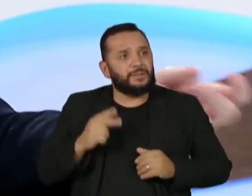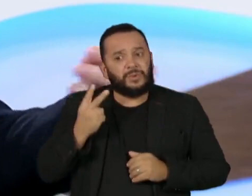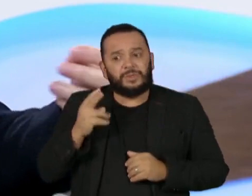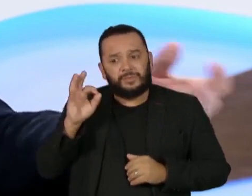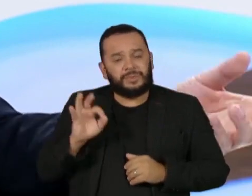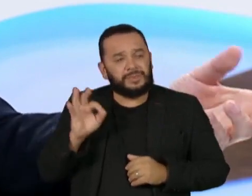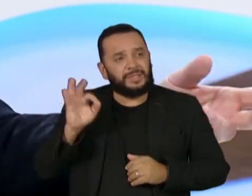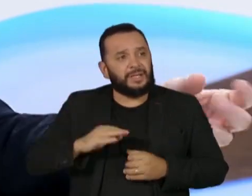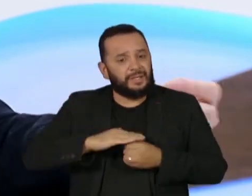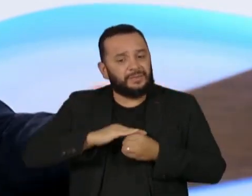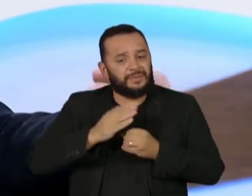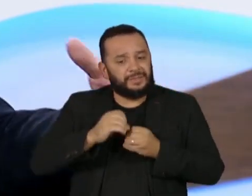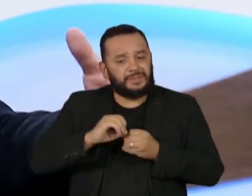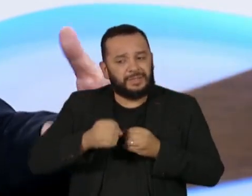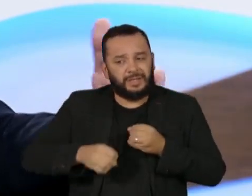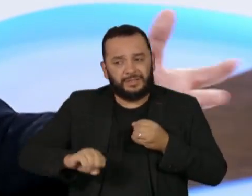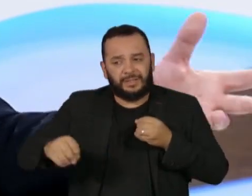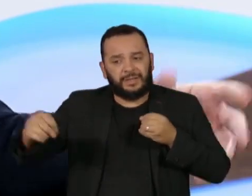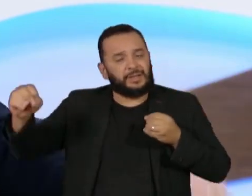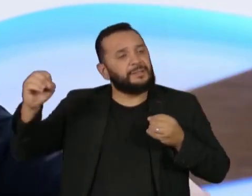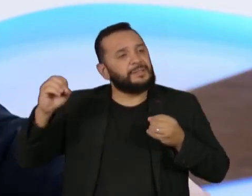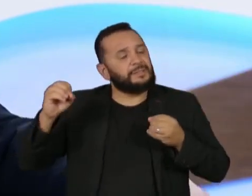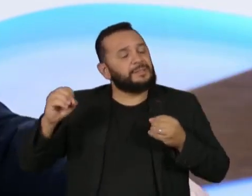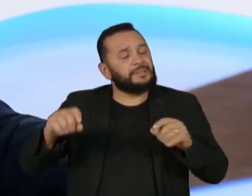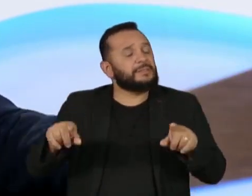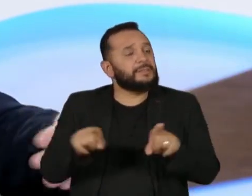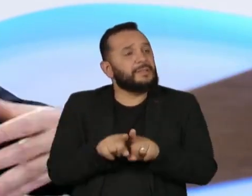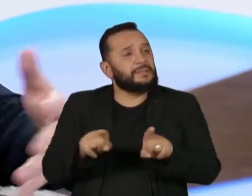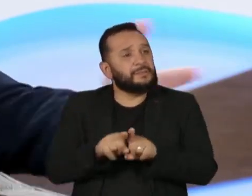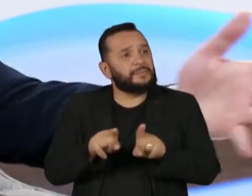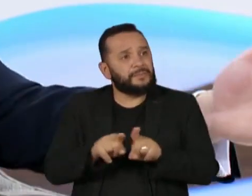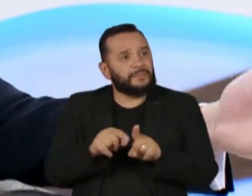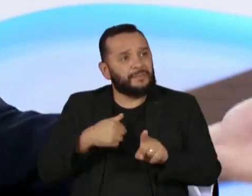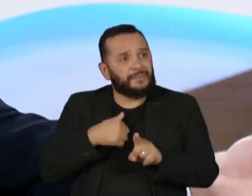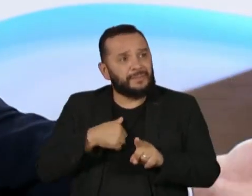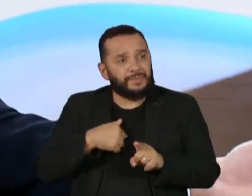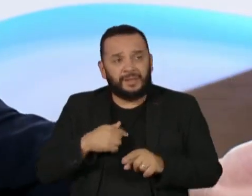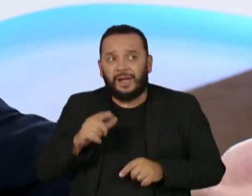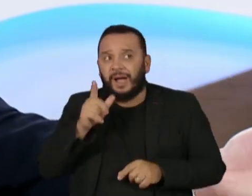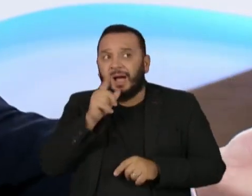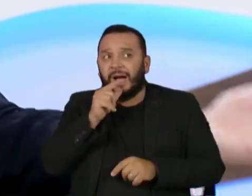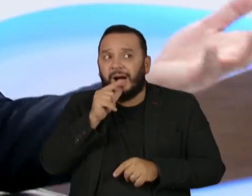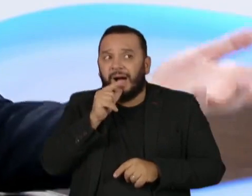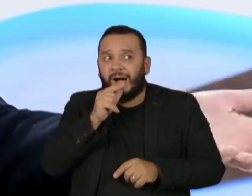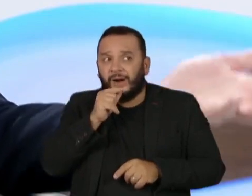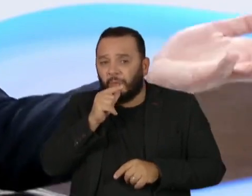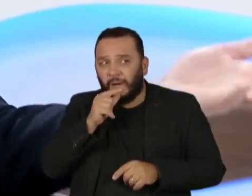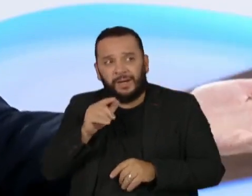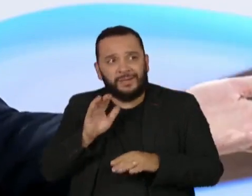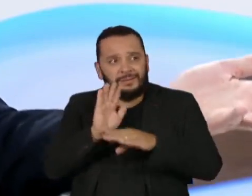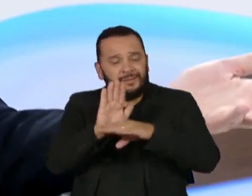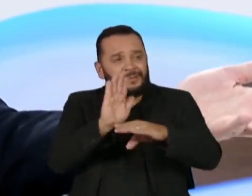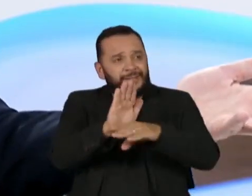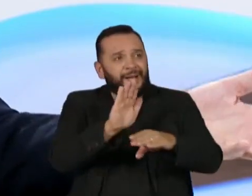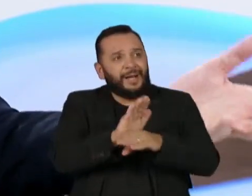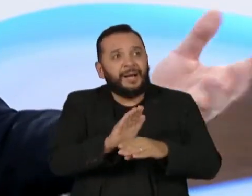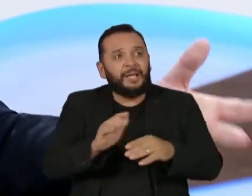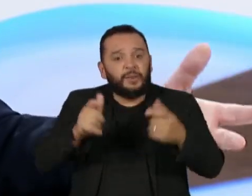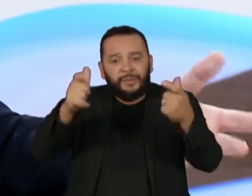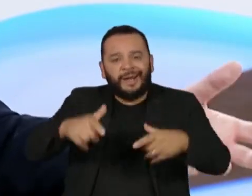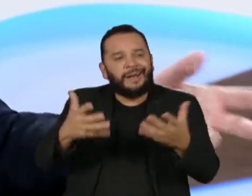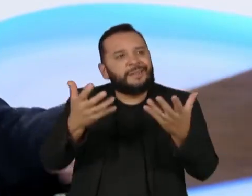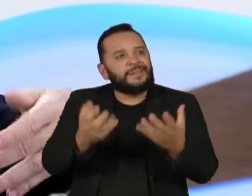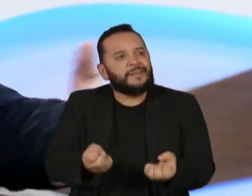saneamento e de envio de água em regiões de seca. É claro que houve uma desproporção,